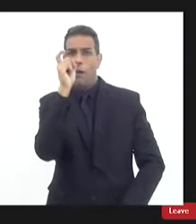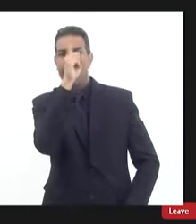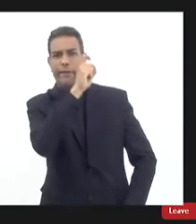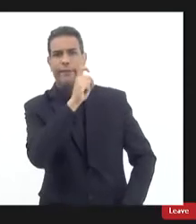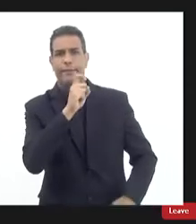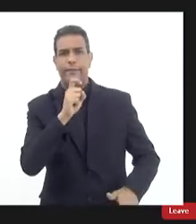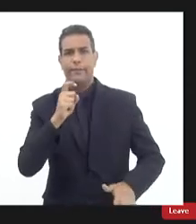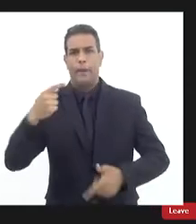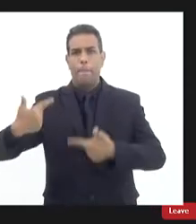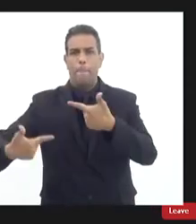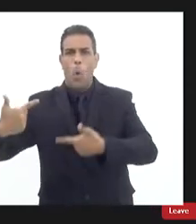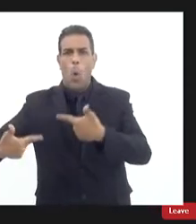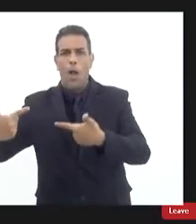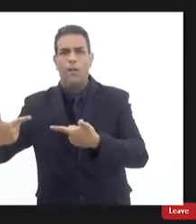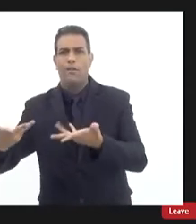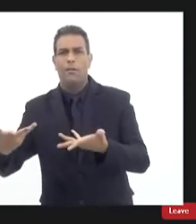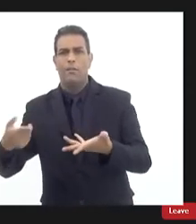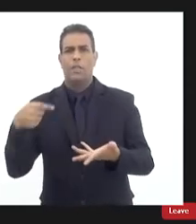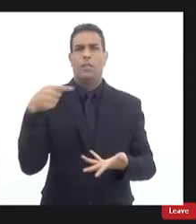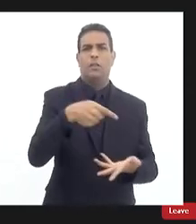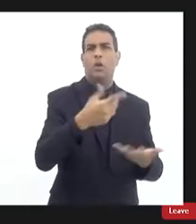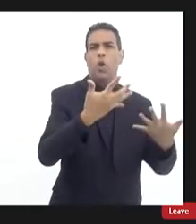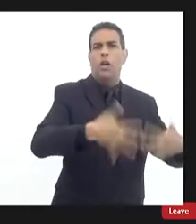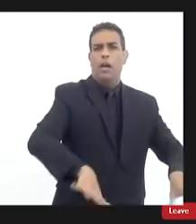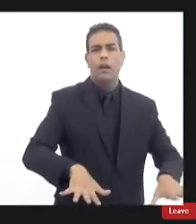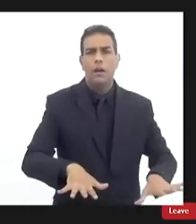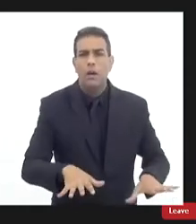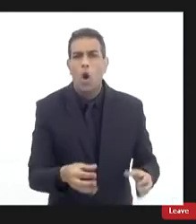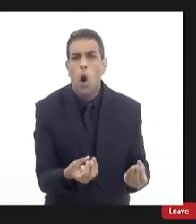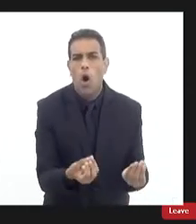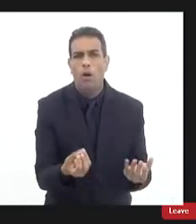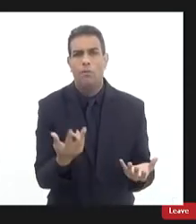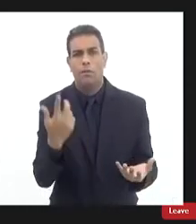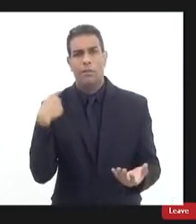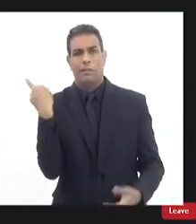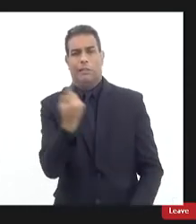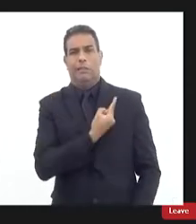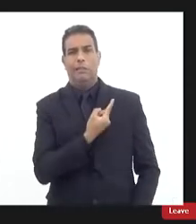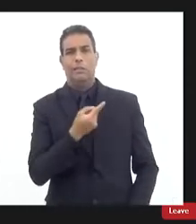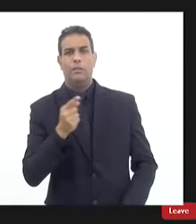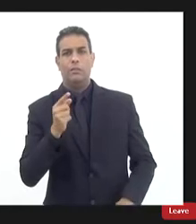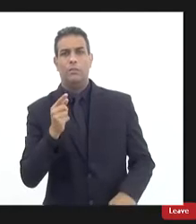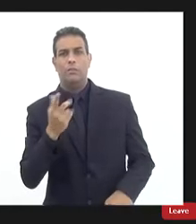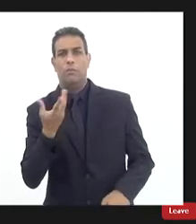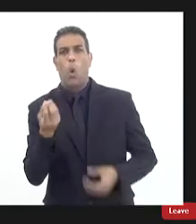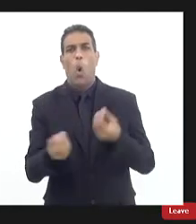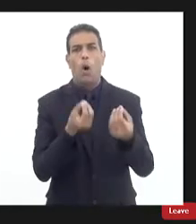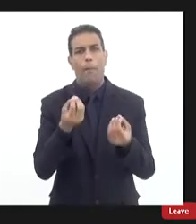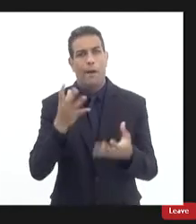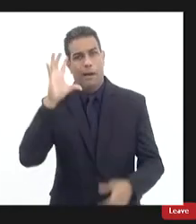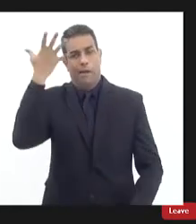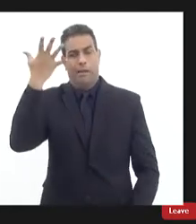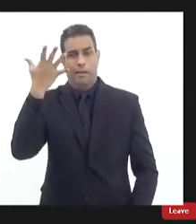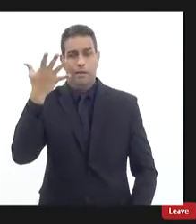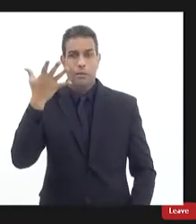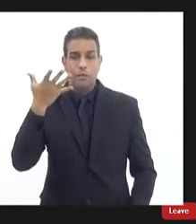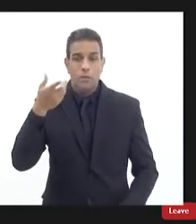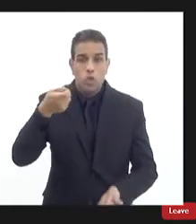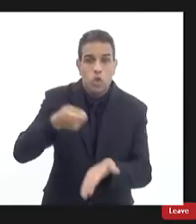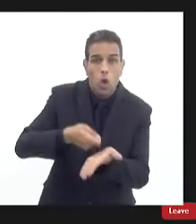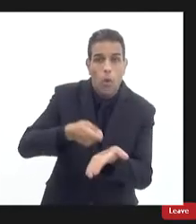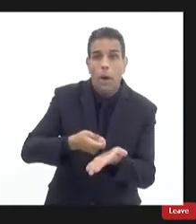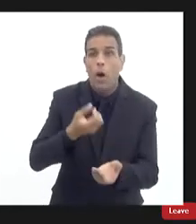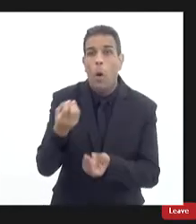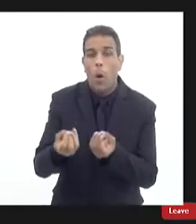essa questão do marginal não querer perder seu armamento nem seu material entorpecente quem sabe a cobrança também na forma que é